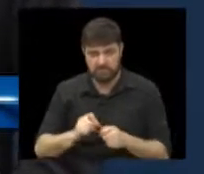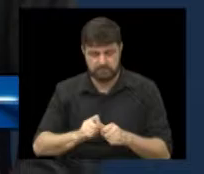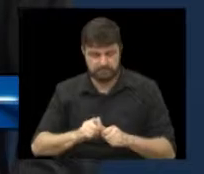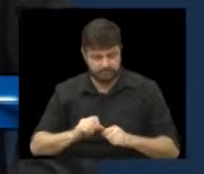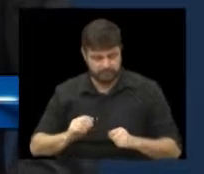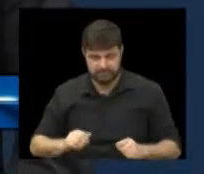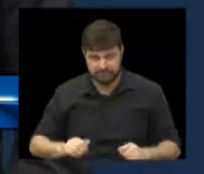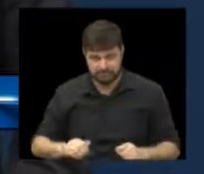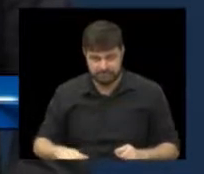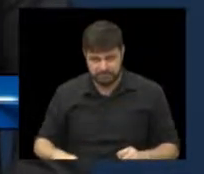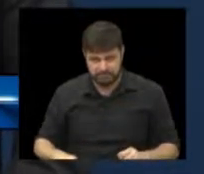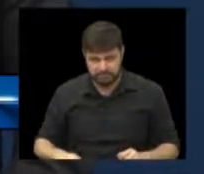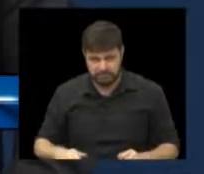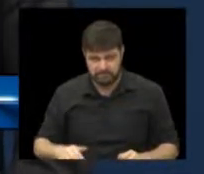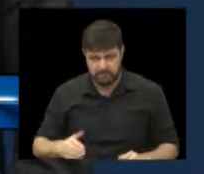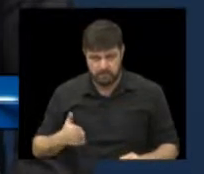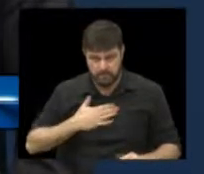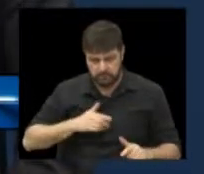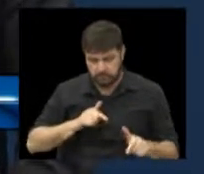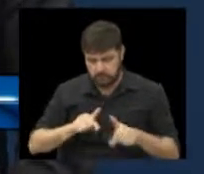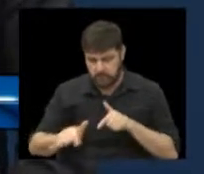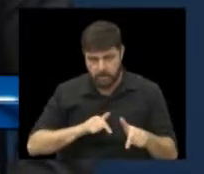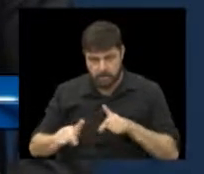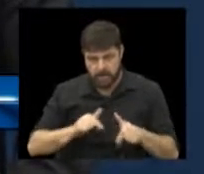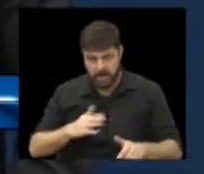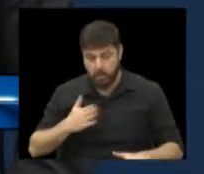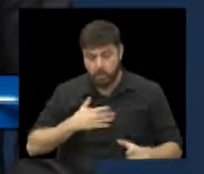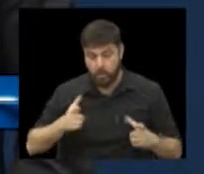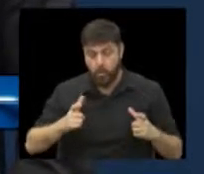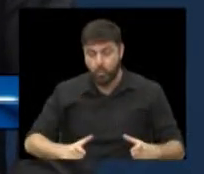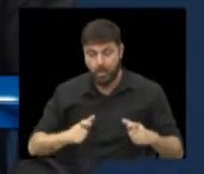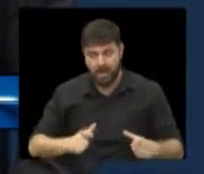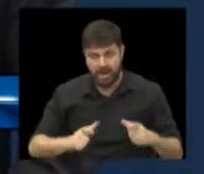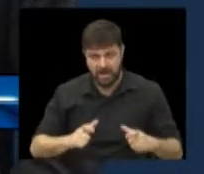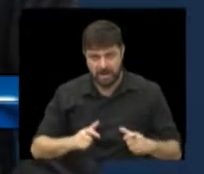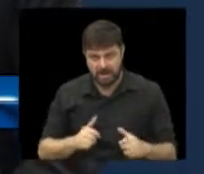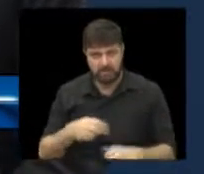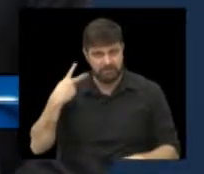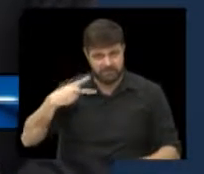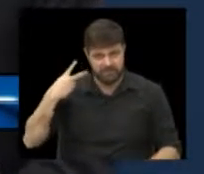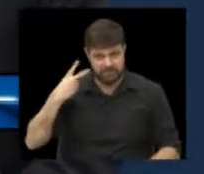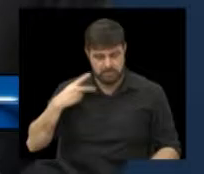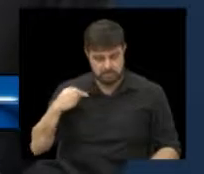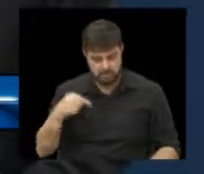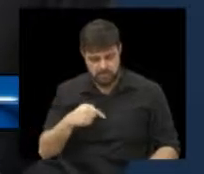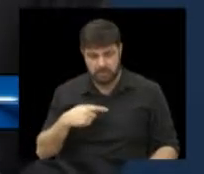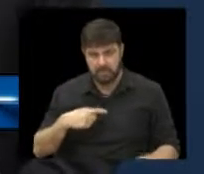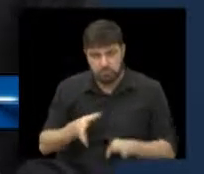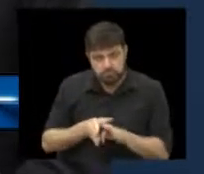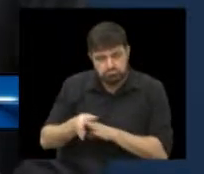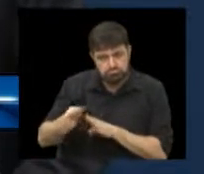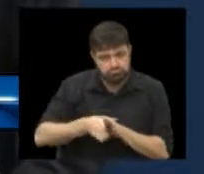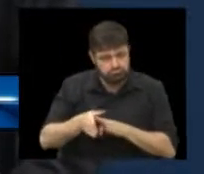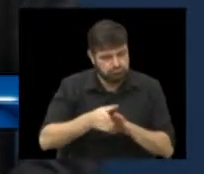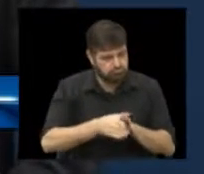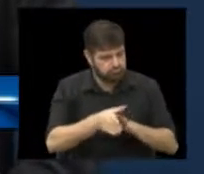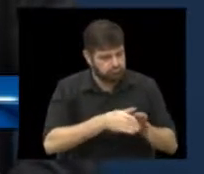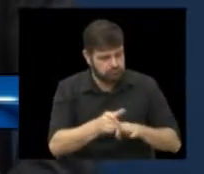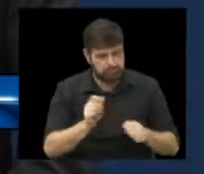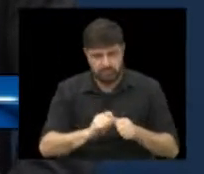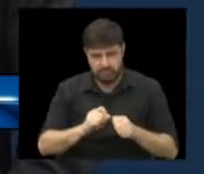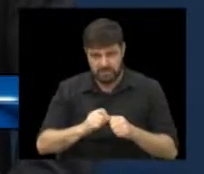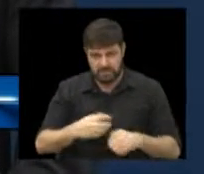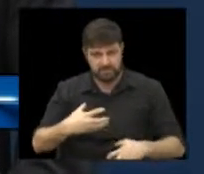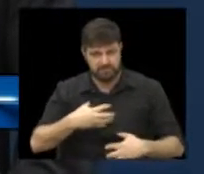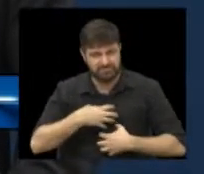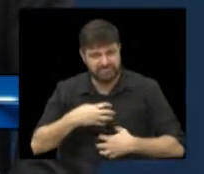todo o nosso serviço, o nosso gabinete, para que possamos orientar e desenvolver